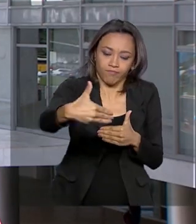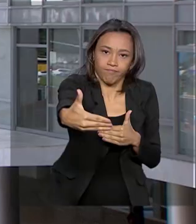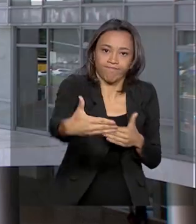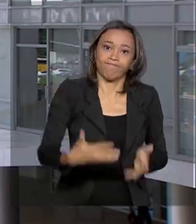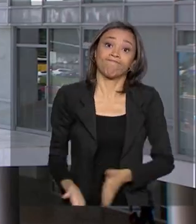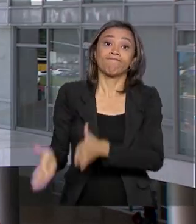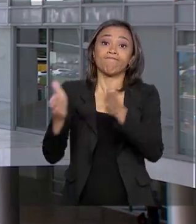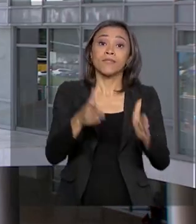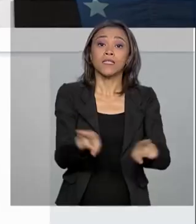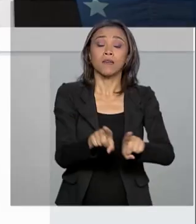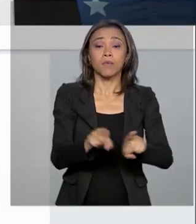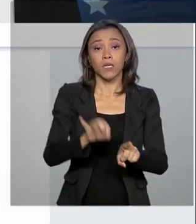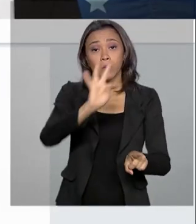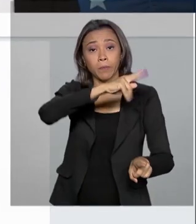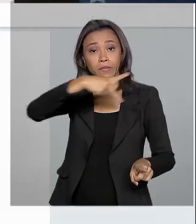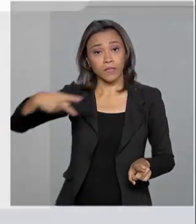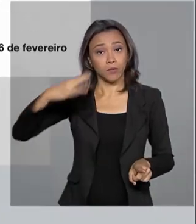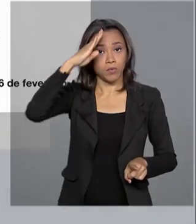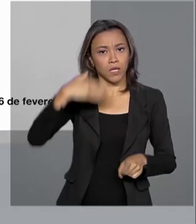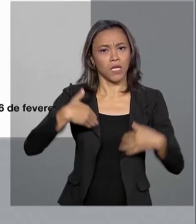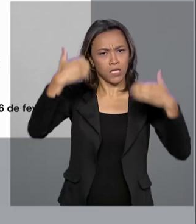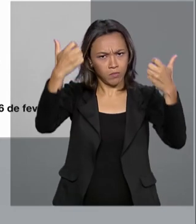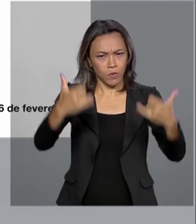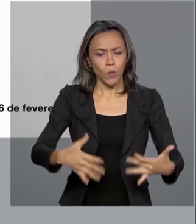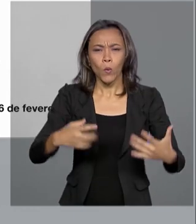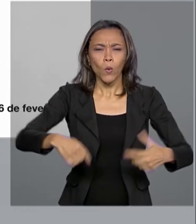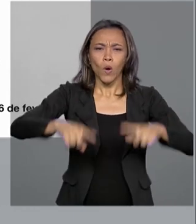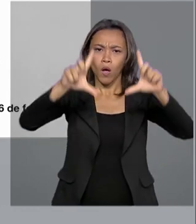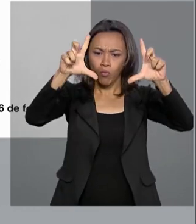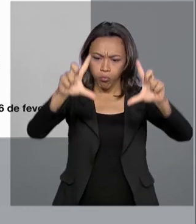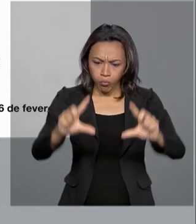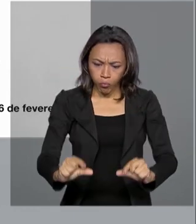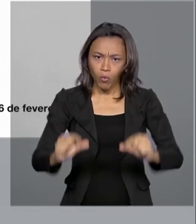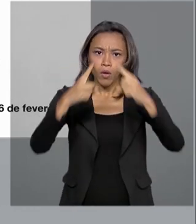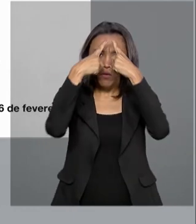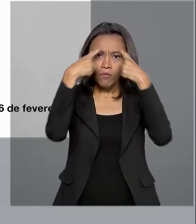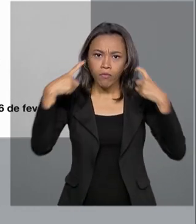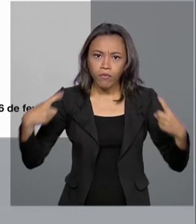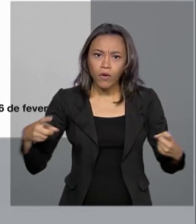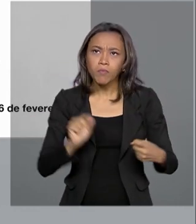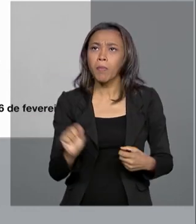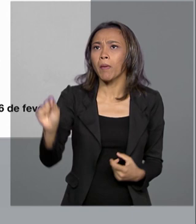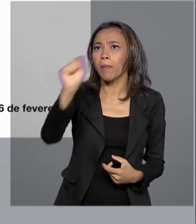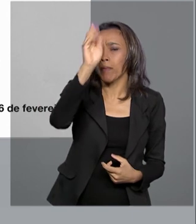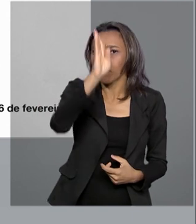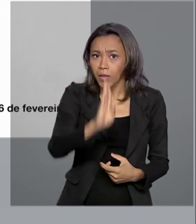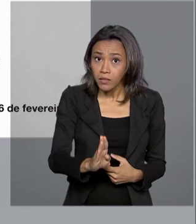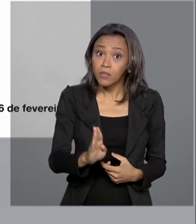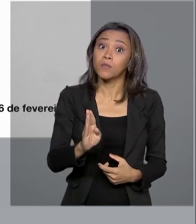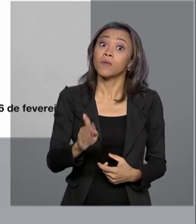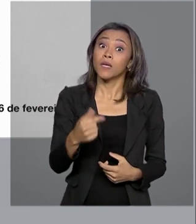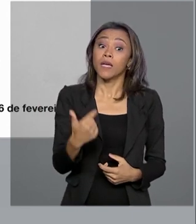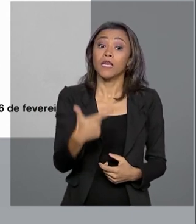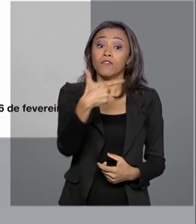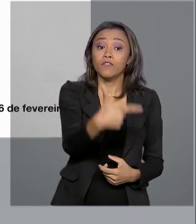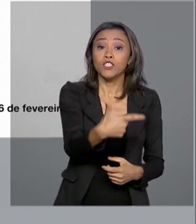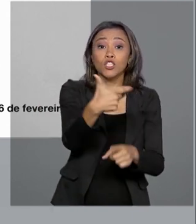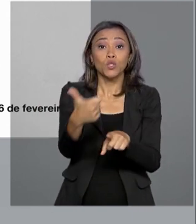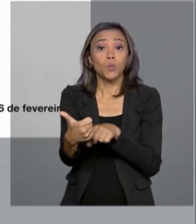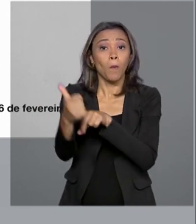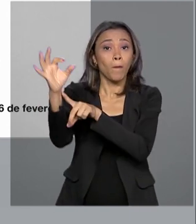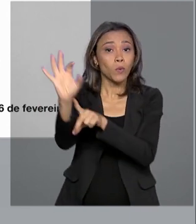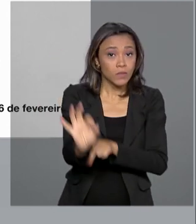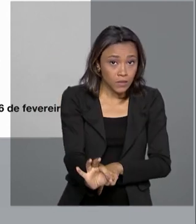presidente citou a queda na criminalidade em todo o país, com destaque para redução em 21%